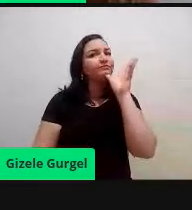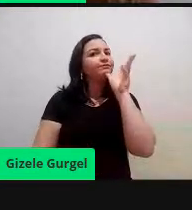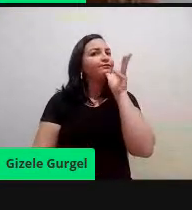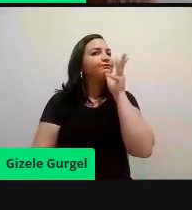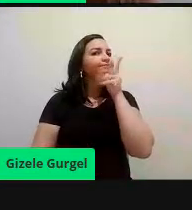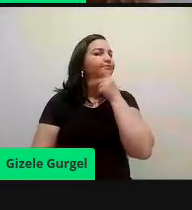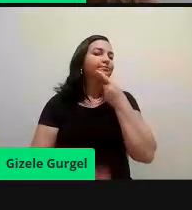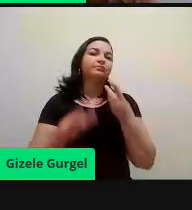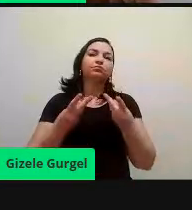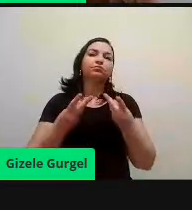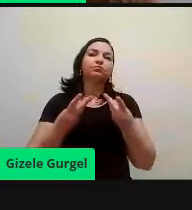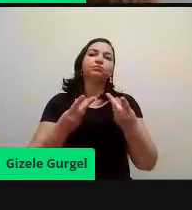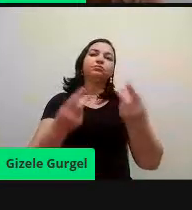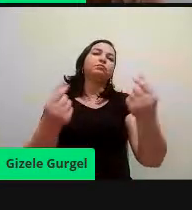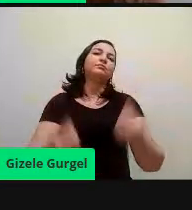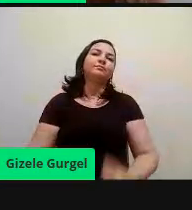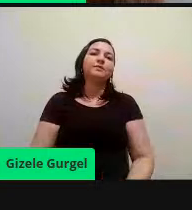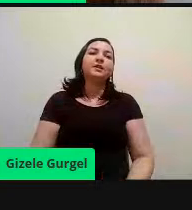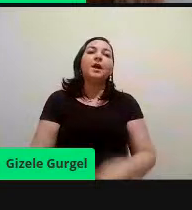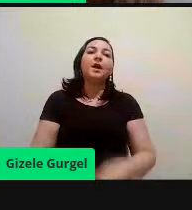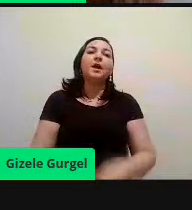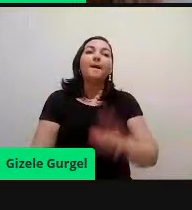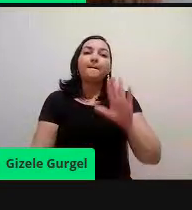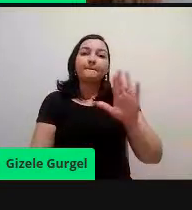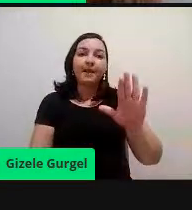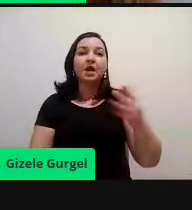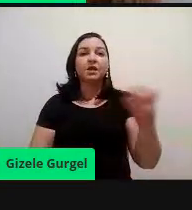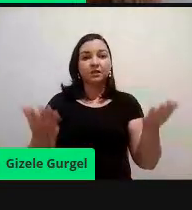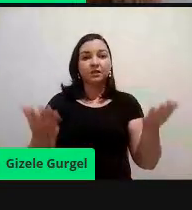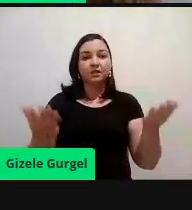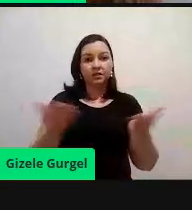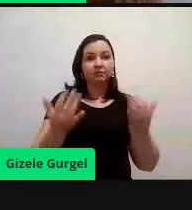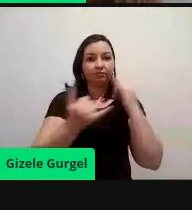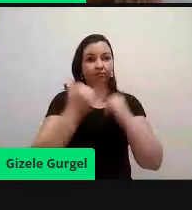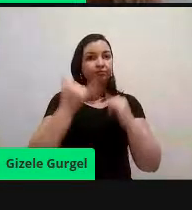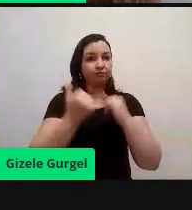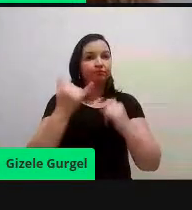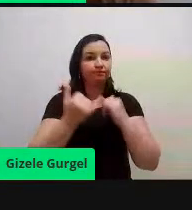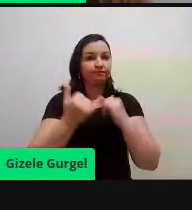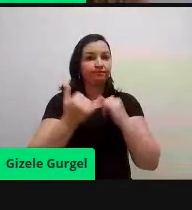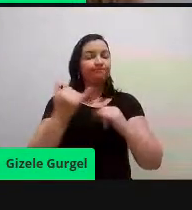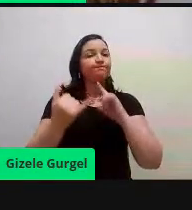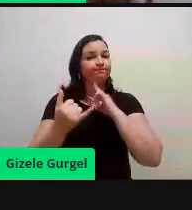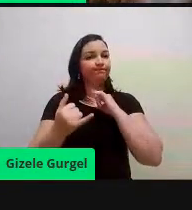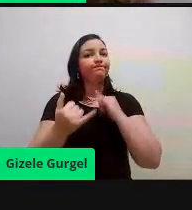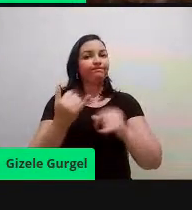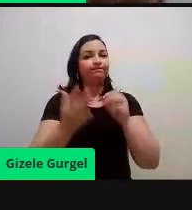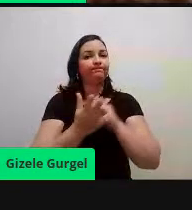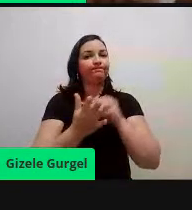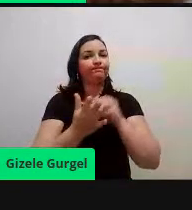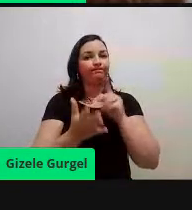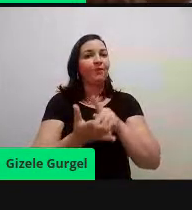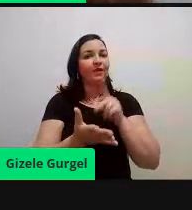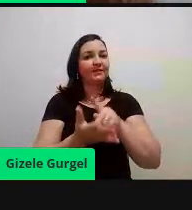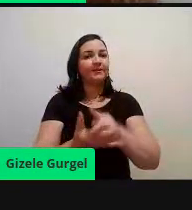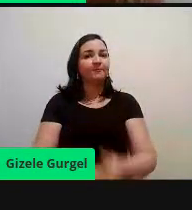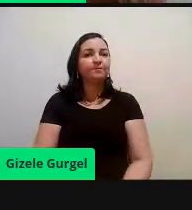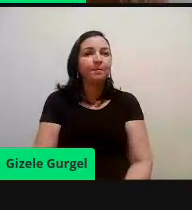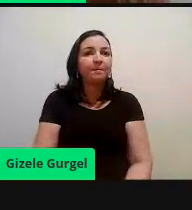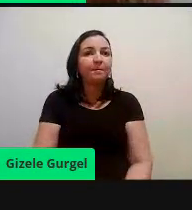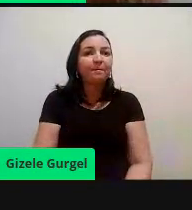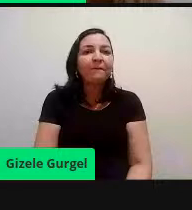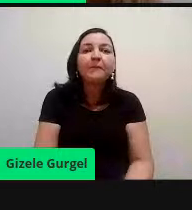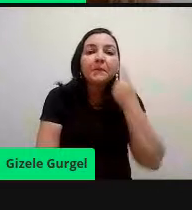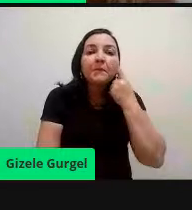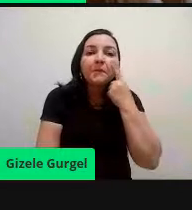durar, mas o aumento descartáveis é um fato. Então, vamos verificar agora